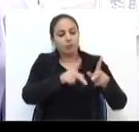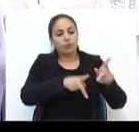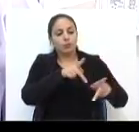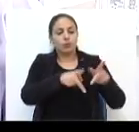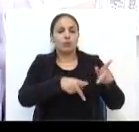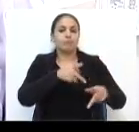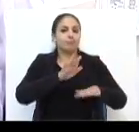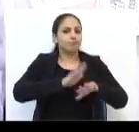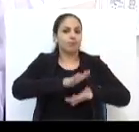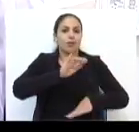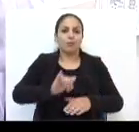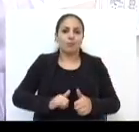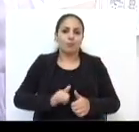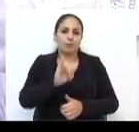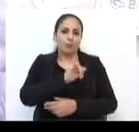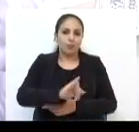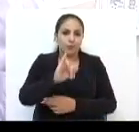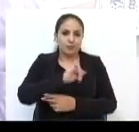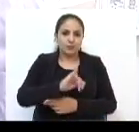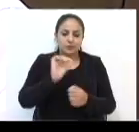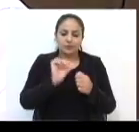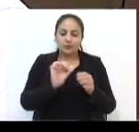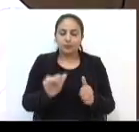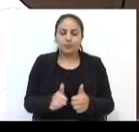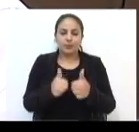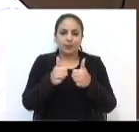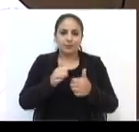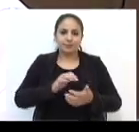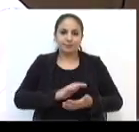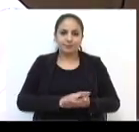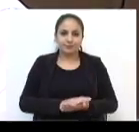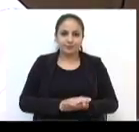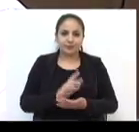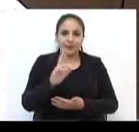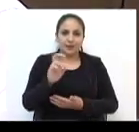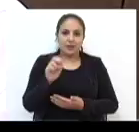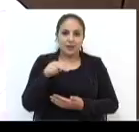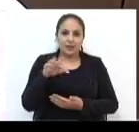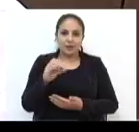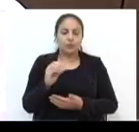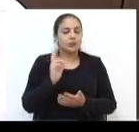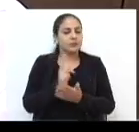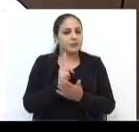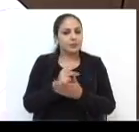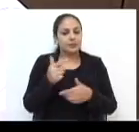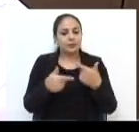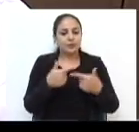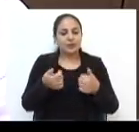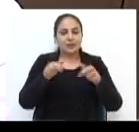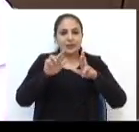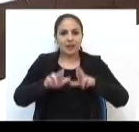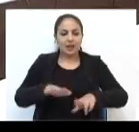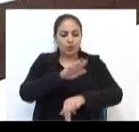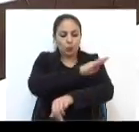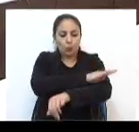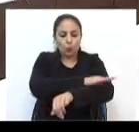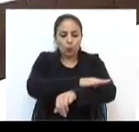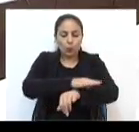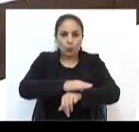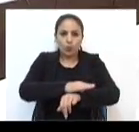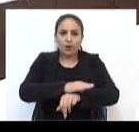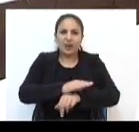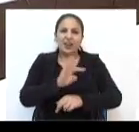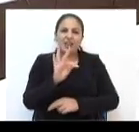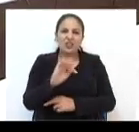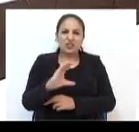importante, e sempre tentando fazer o melhor. Renato Tcheker sempre trabalhou na área da pavimentação. Tchekinho,